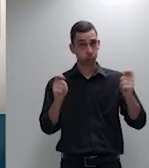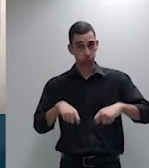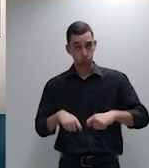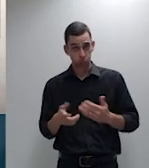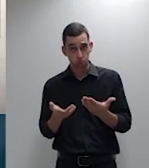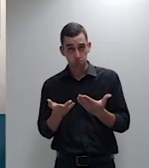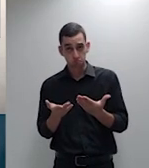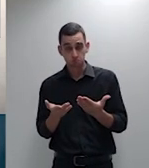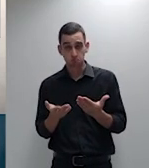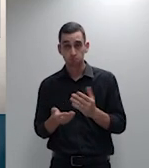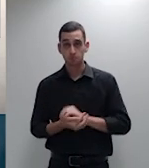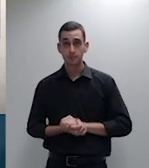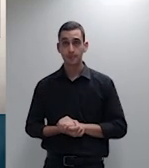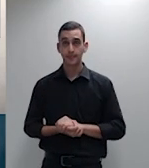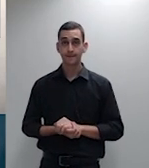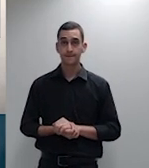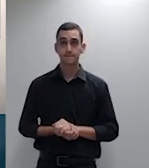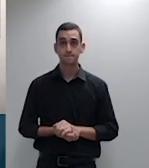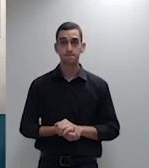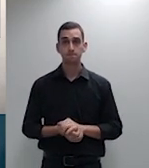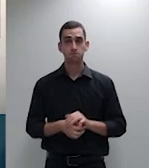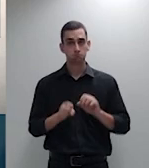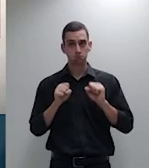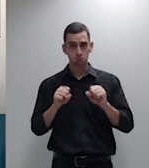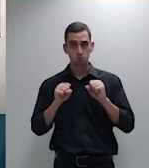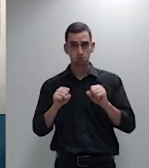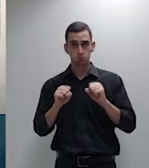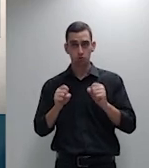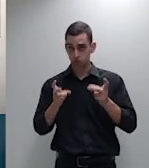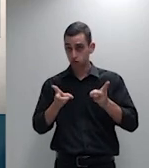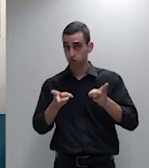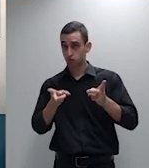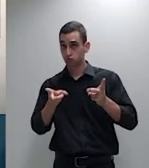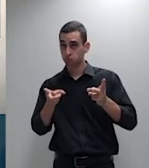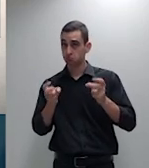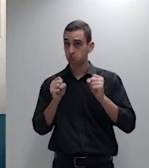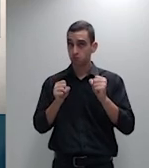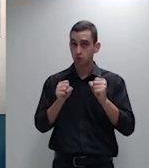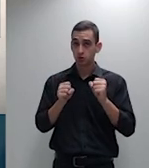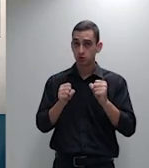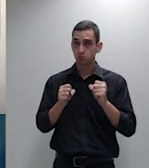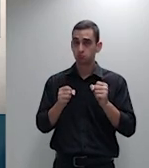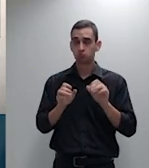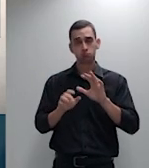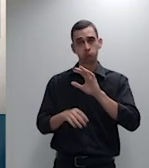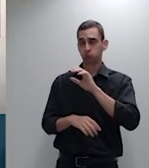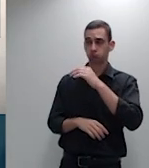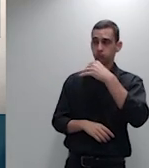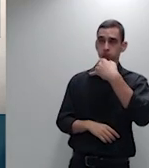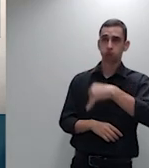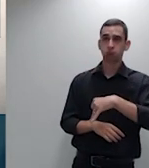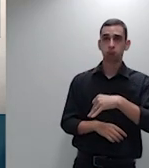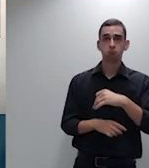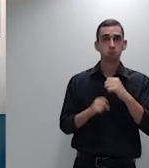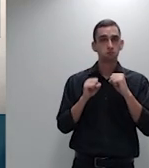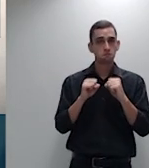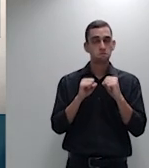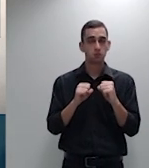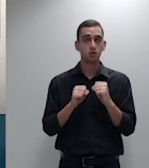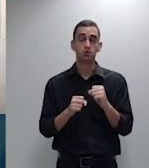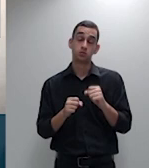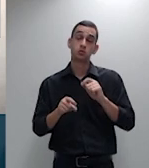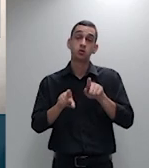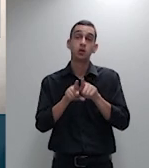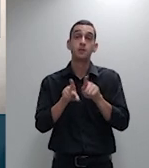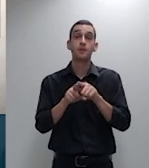podemos conduzir assim perfeitamente presidente excelente até porque vai evitar que fique repetitivo